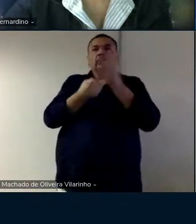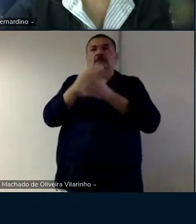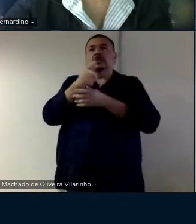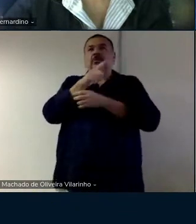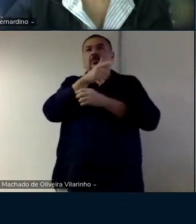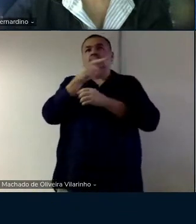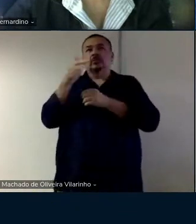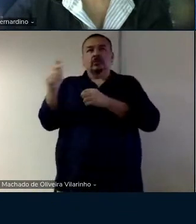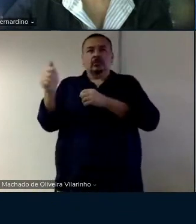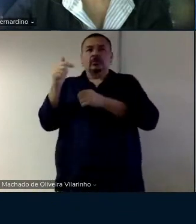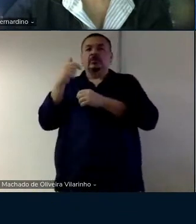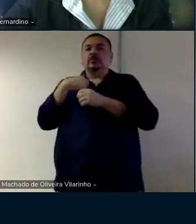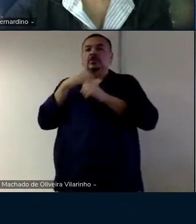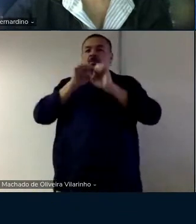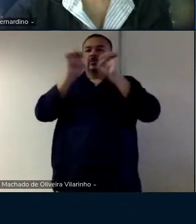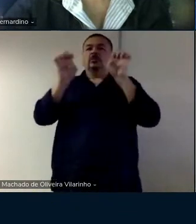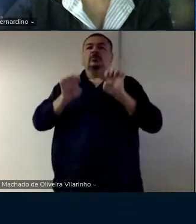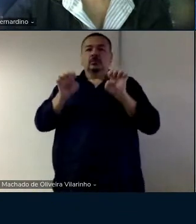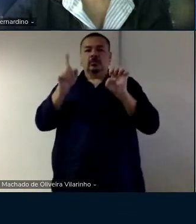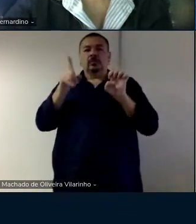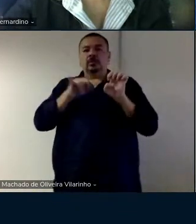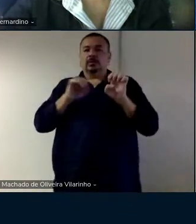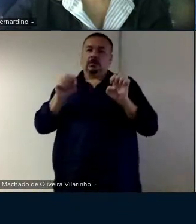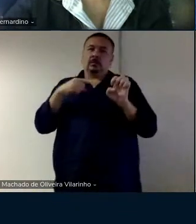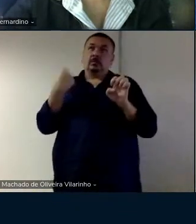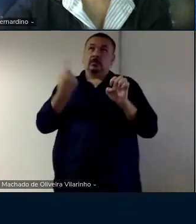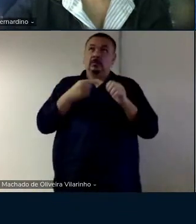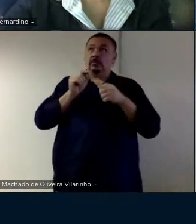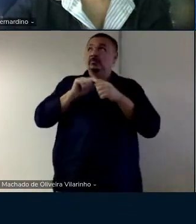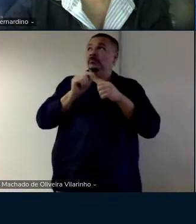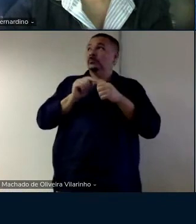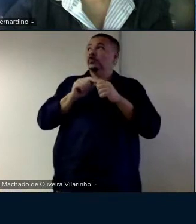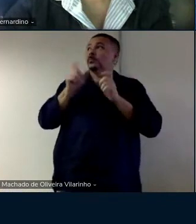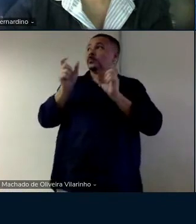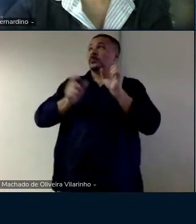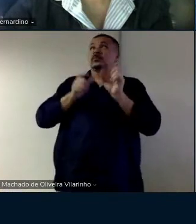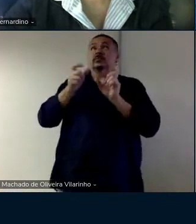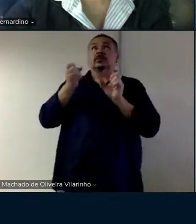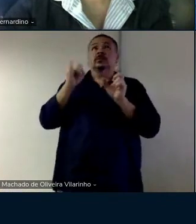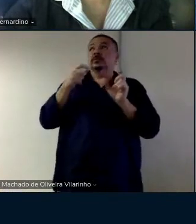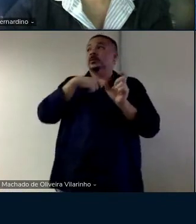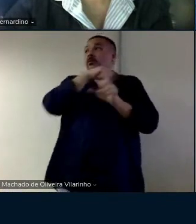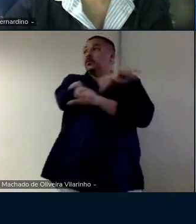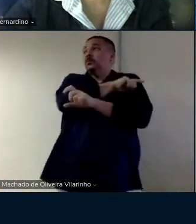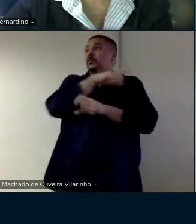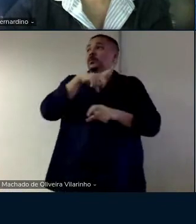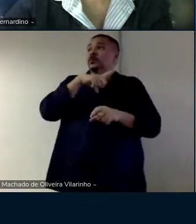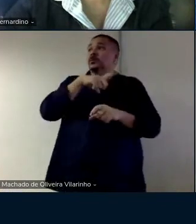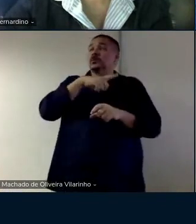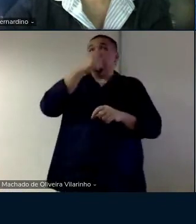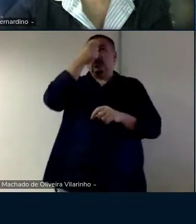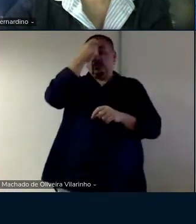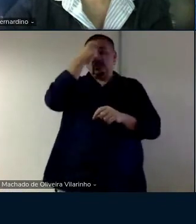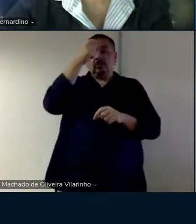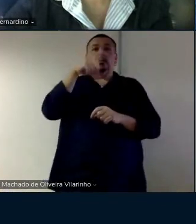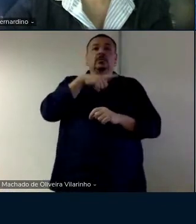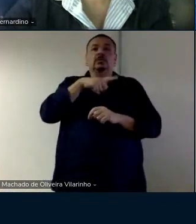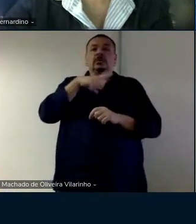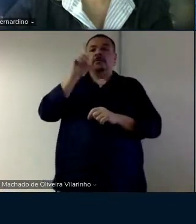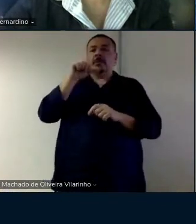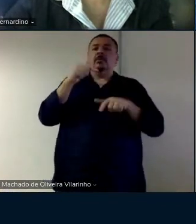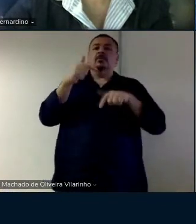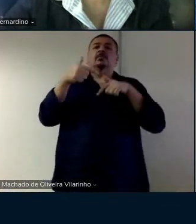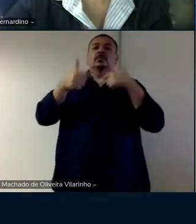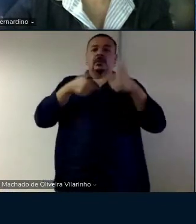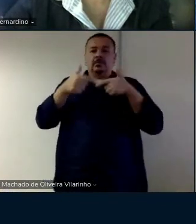de outras estruturas e é isso que a gente tem na morfologia se o aluno tem consciência delas vai ser menos trabalho para ele ficar